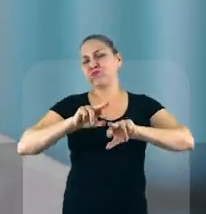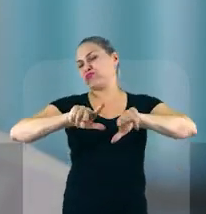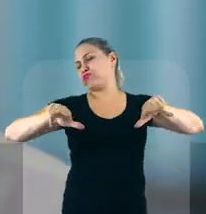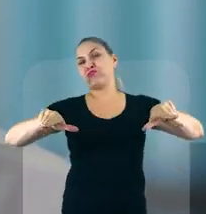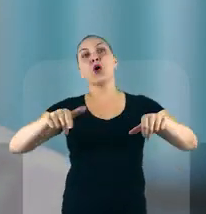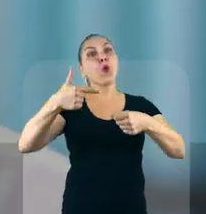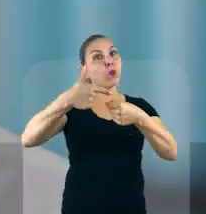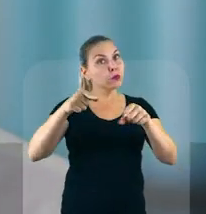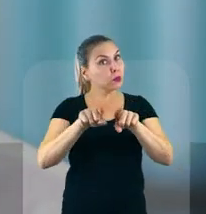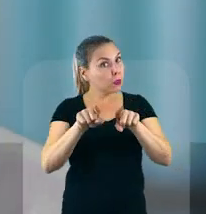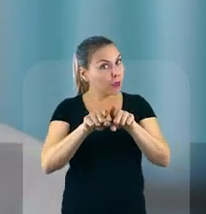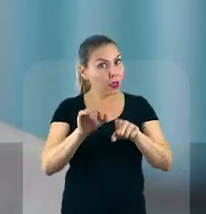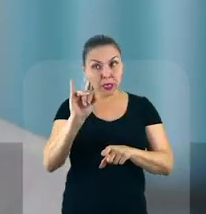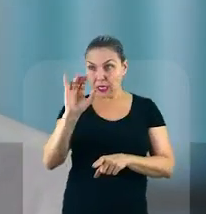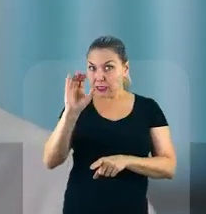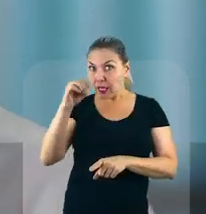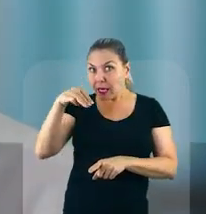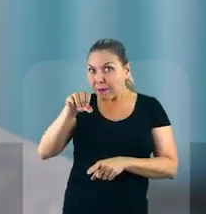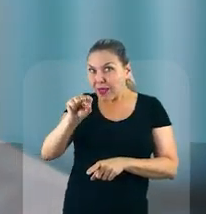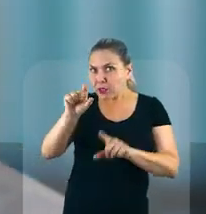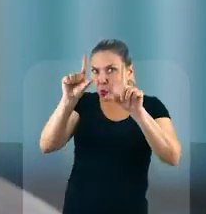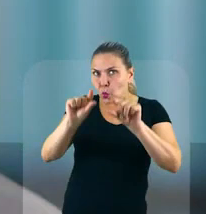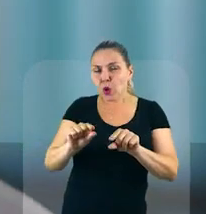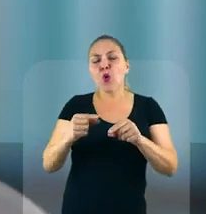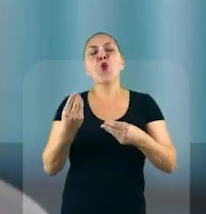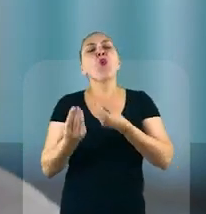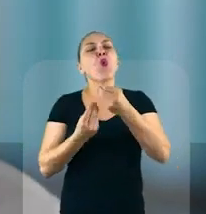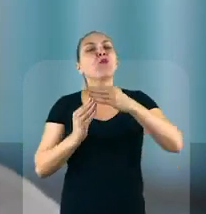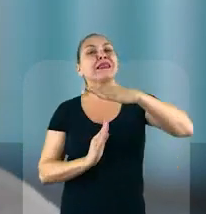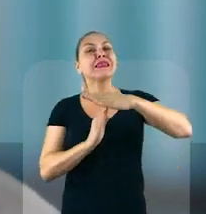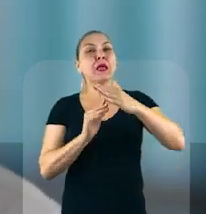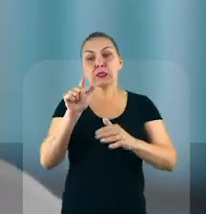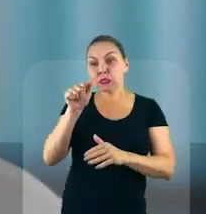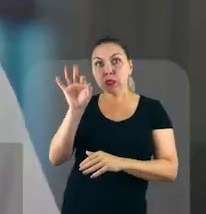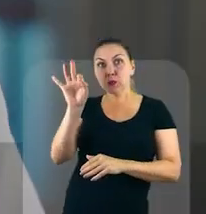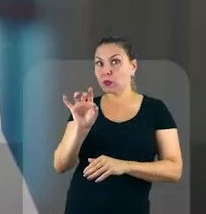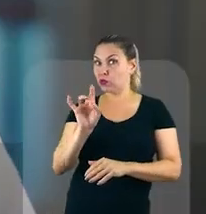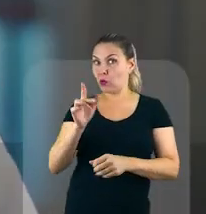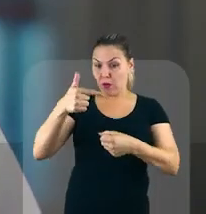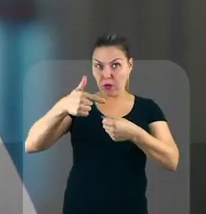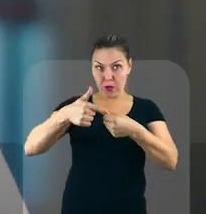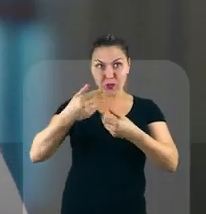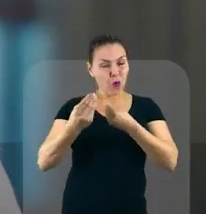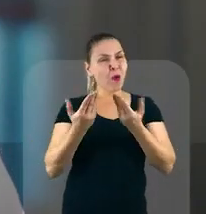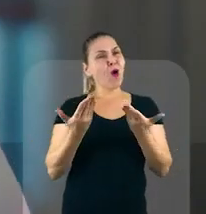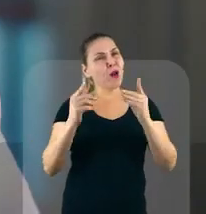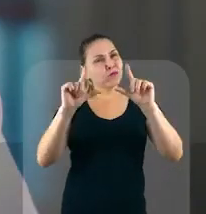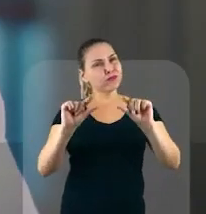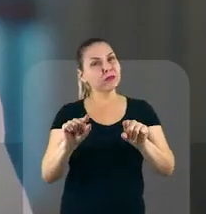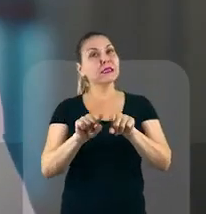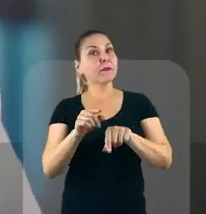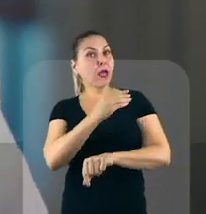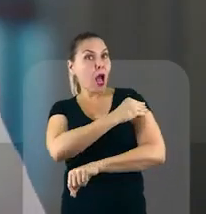Passamos para um teto de 17%. A gasolina está mais barata. O álcool também. O Brasil está dando certo. O Brasil